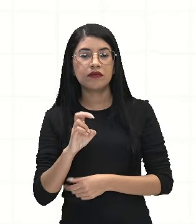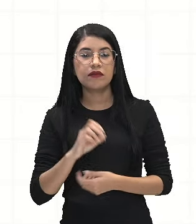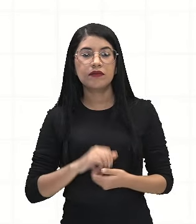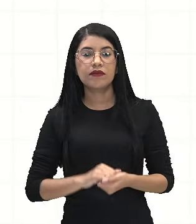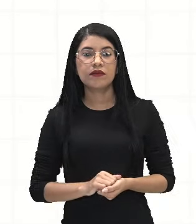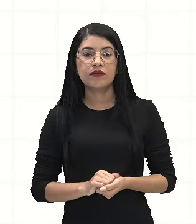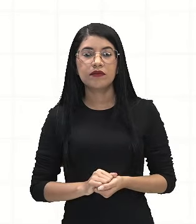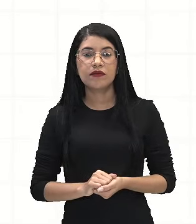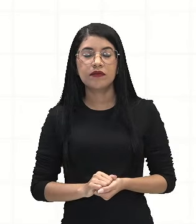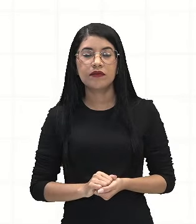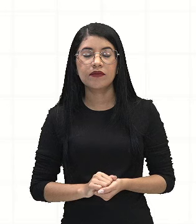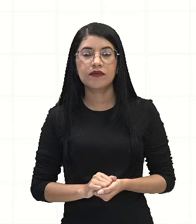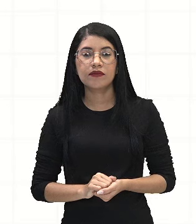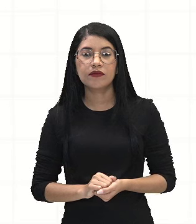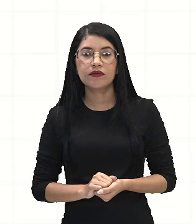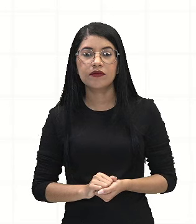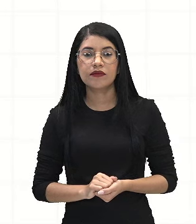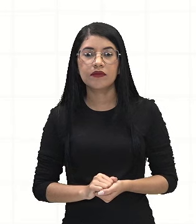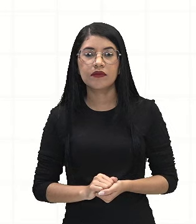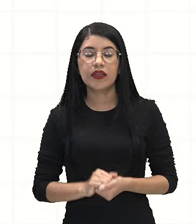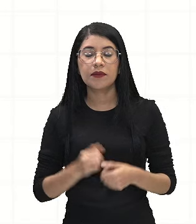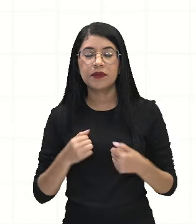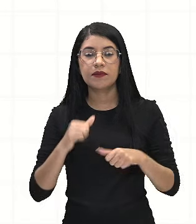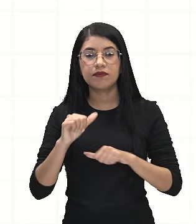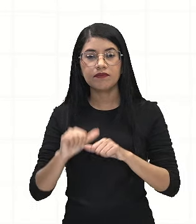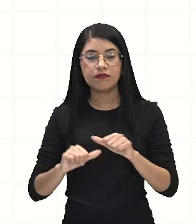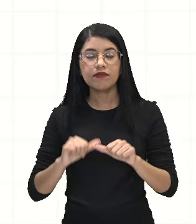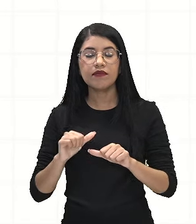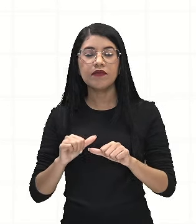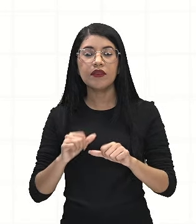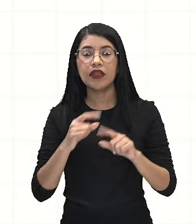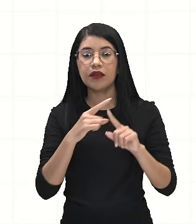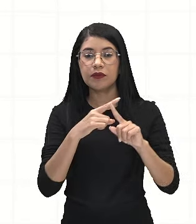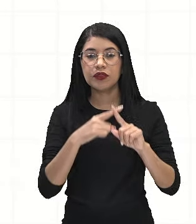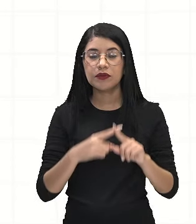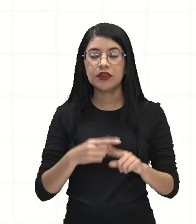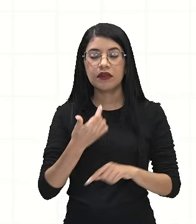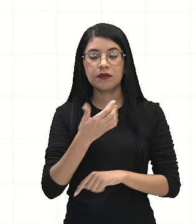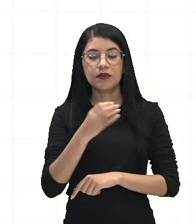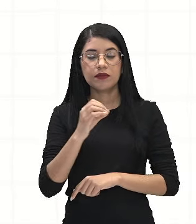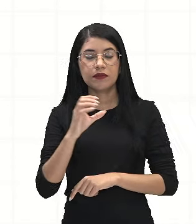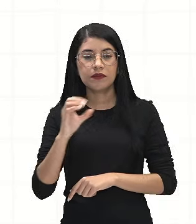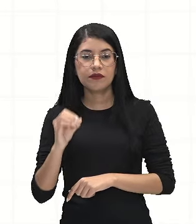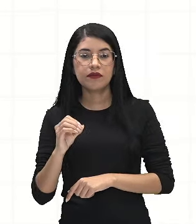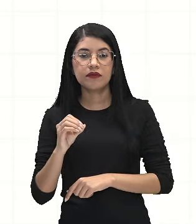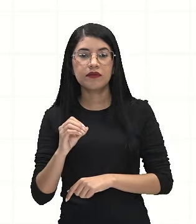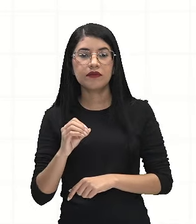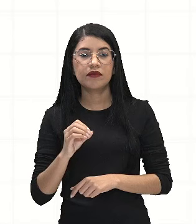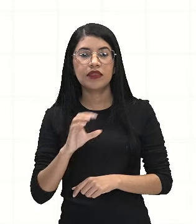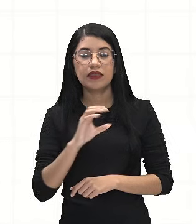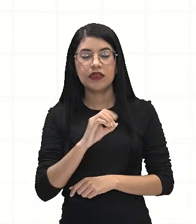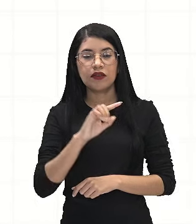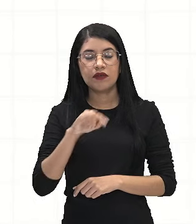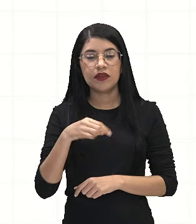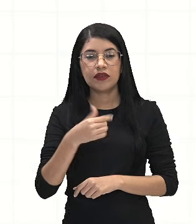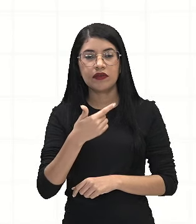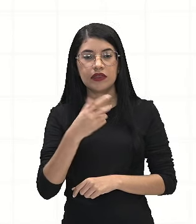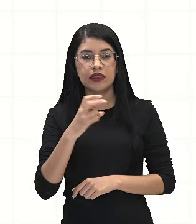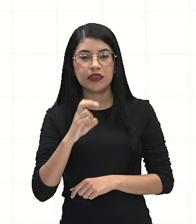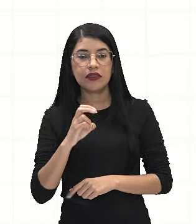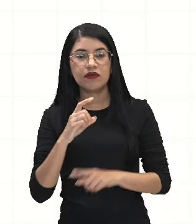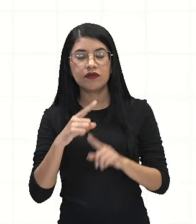Ainda não está em percentual. Para estar em percentual, você precisa multiplicar por 100. Aí, você vai ter 25